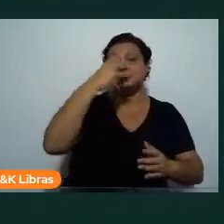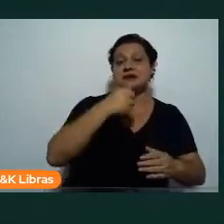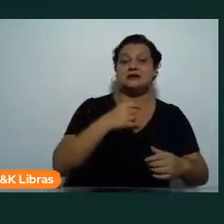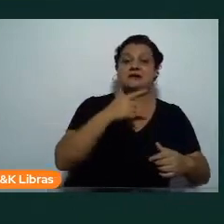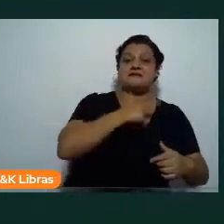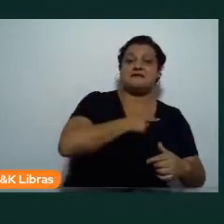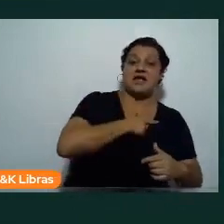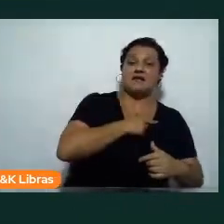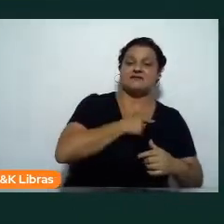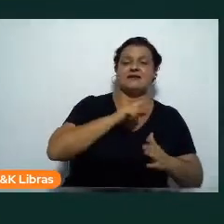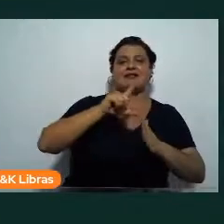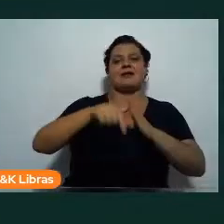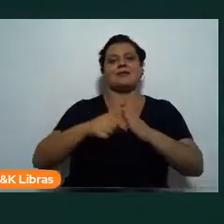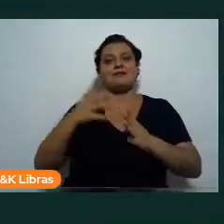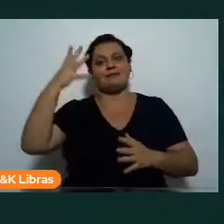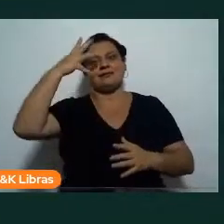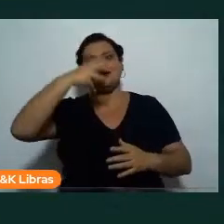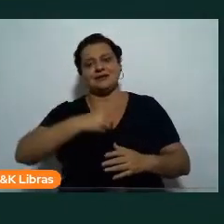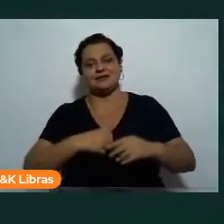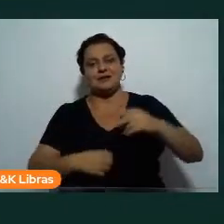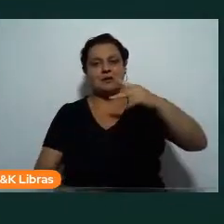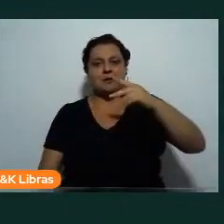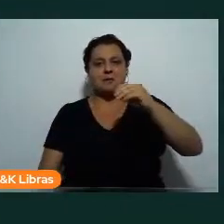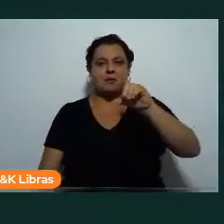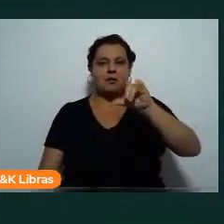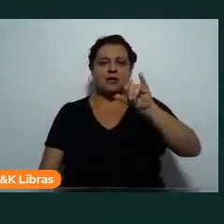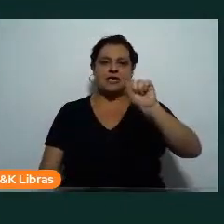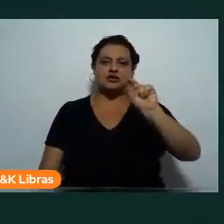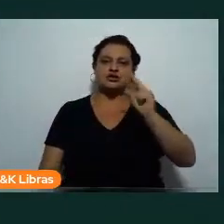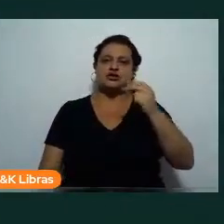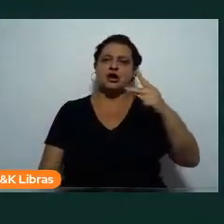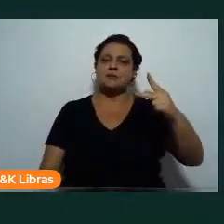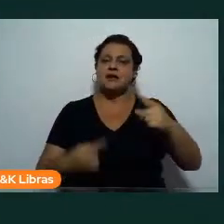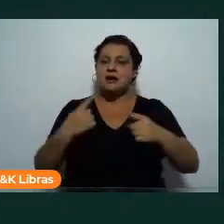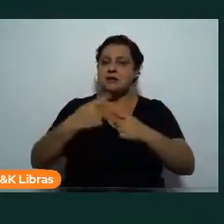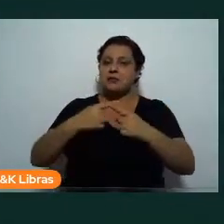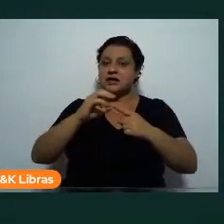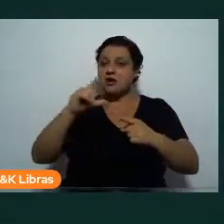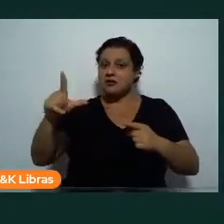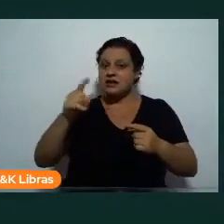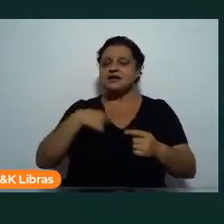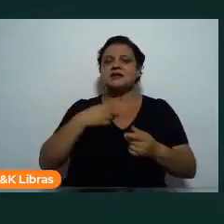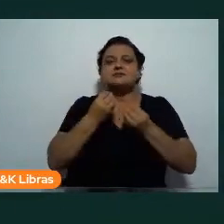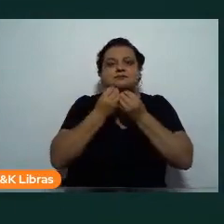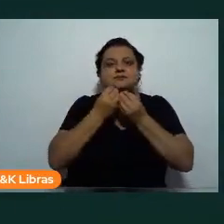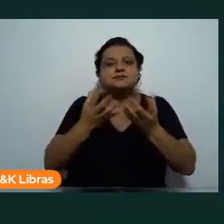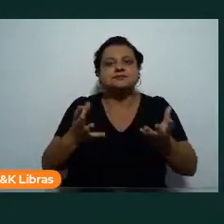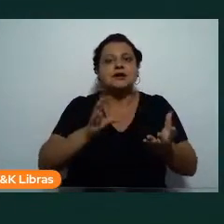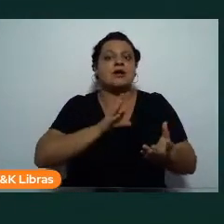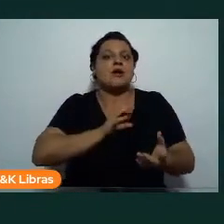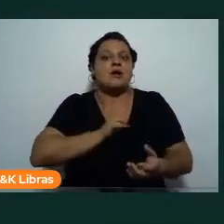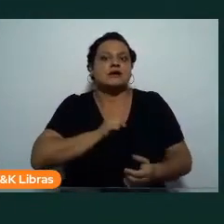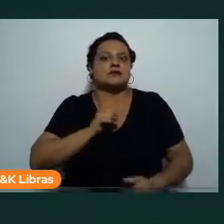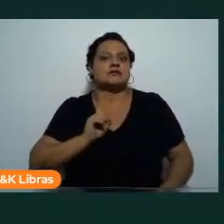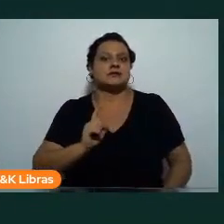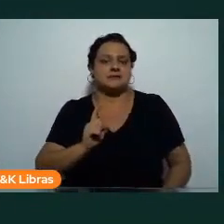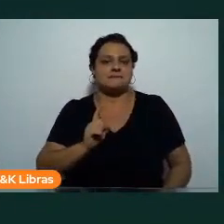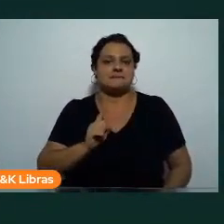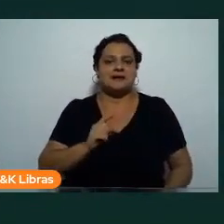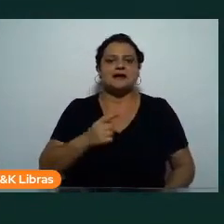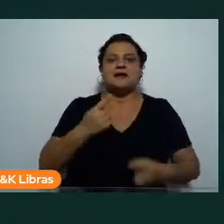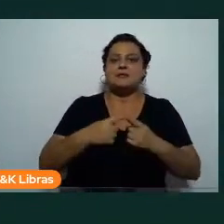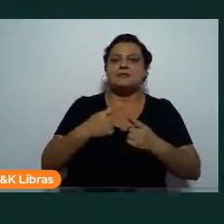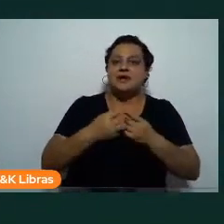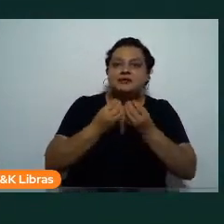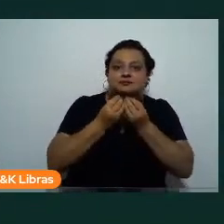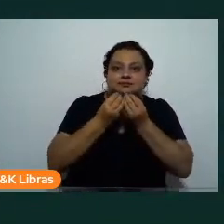e nada vende mais do que um depoimento de um cliente. Anote isso aí. Cara, um depoimento de um